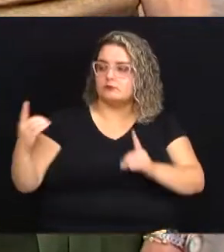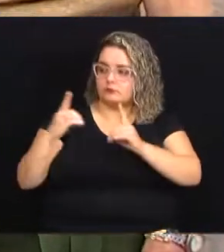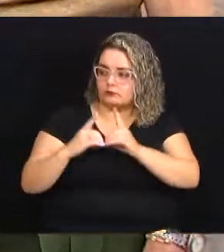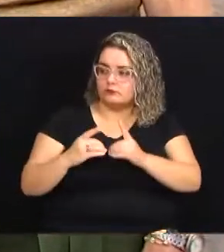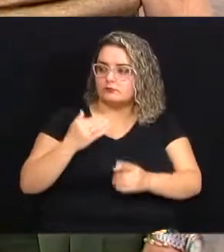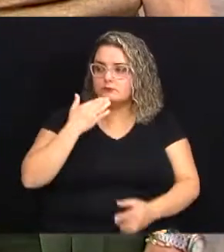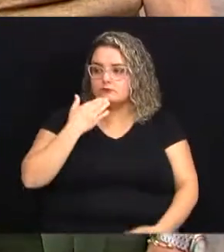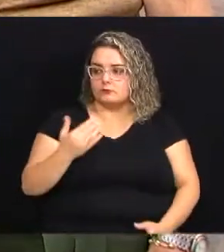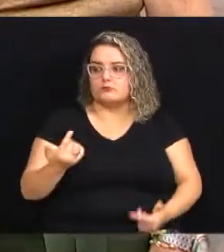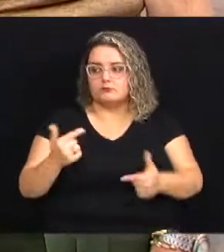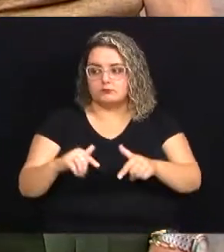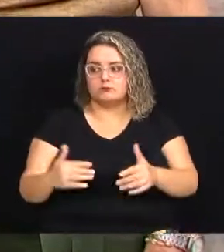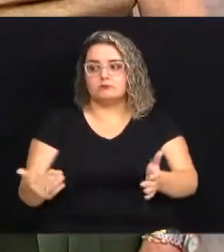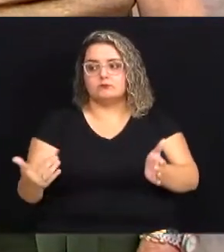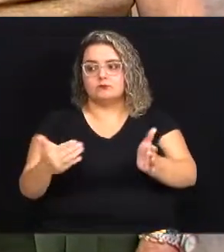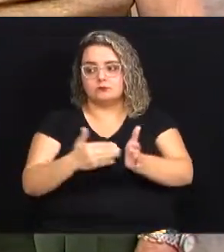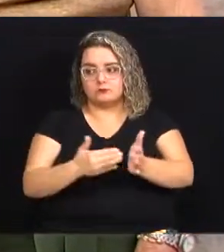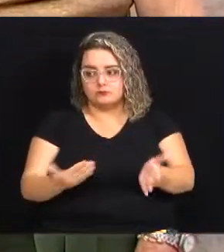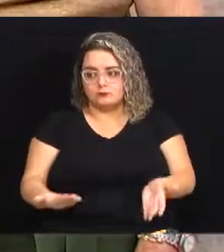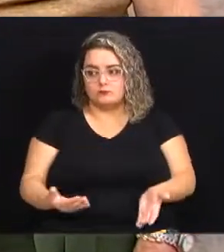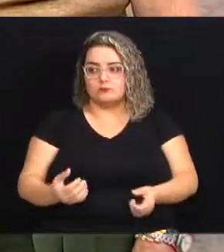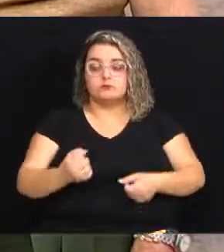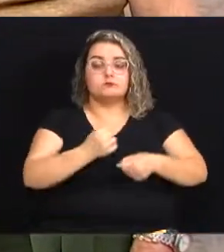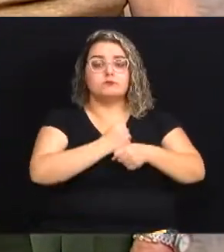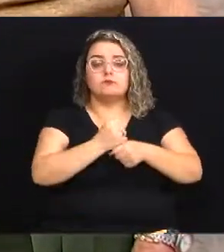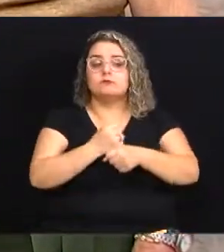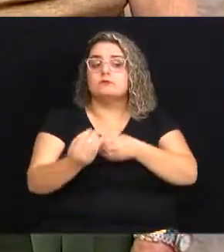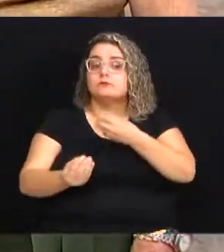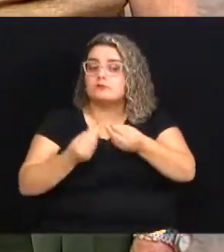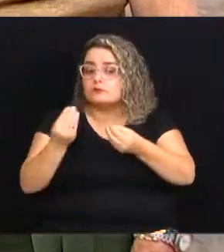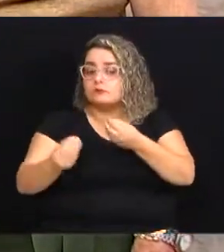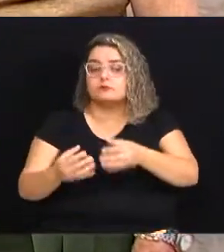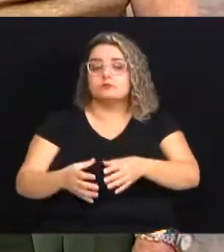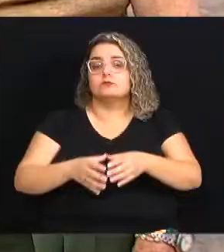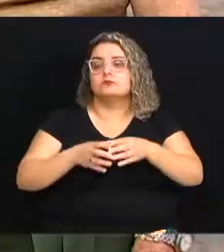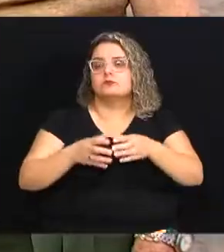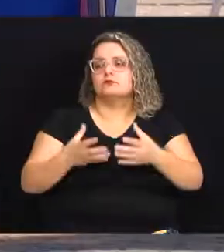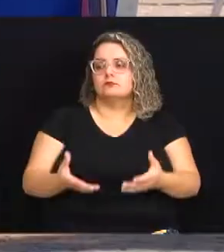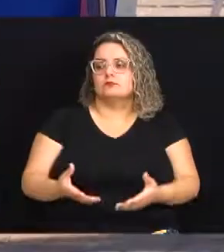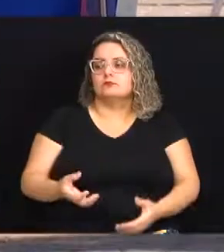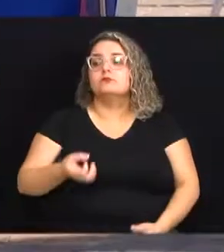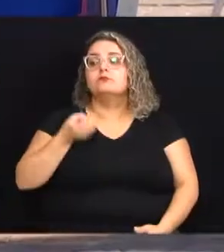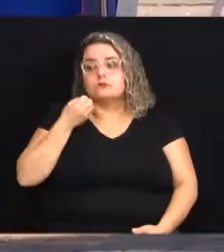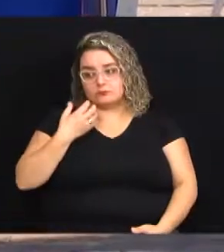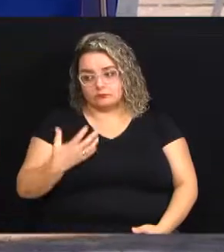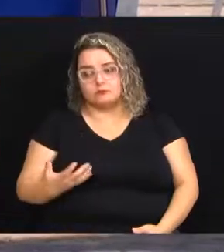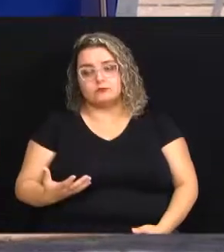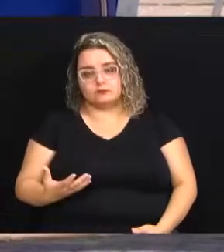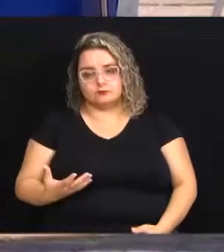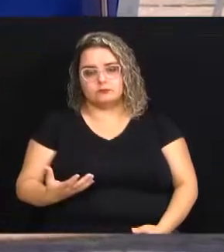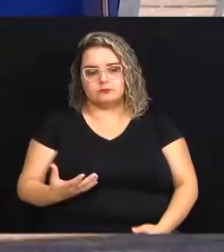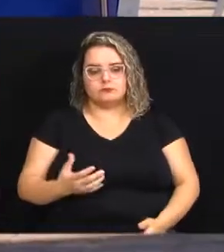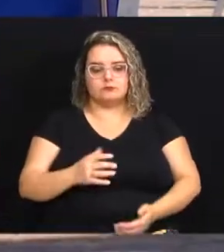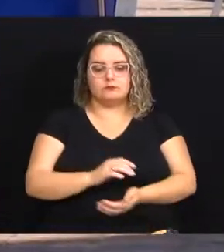pedindo um espaço ou até que chegam que estão aqui há anos como que é essa vivência? é muito bom